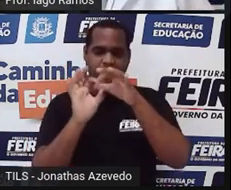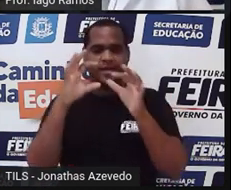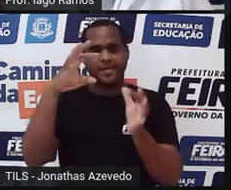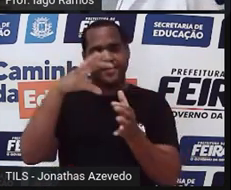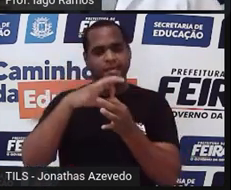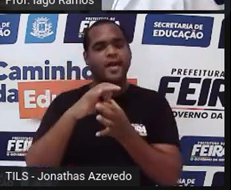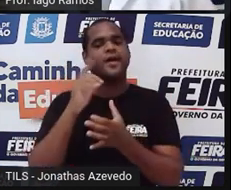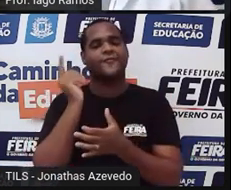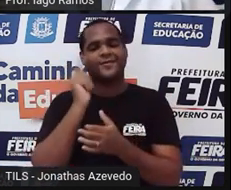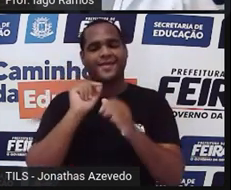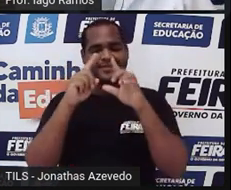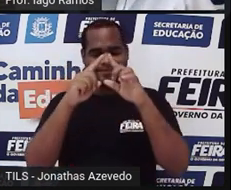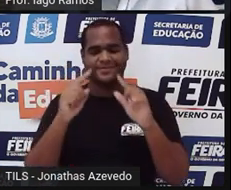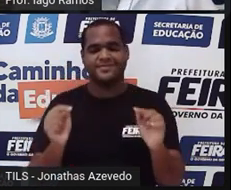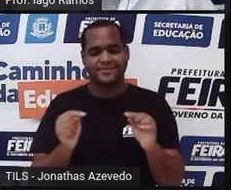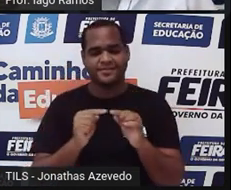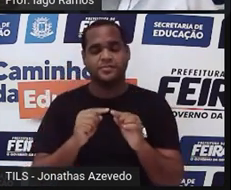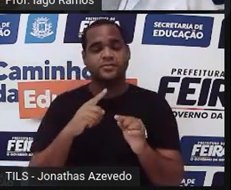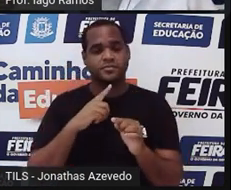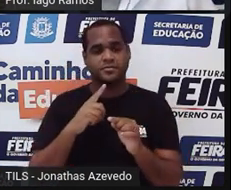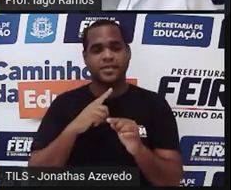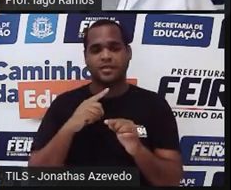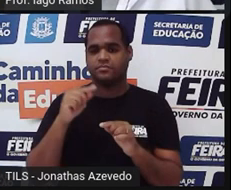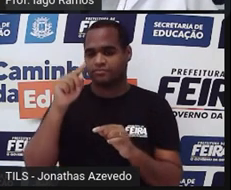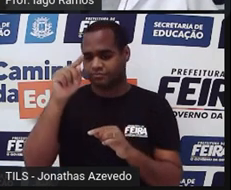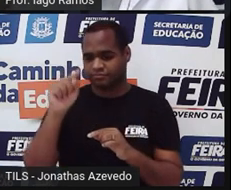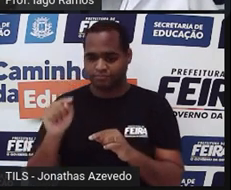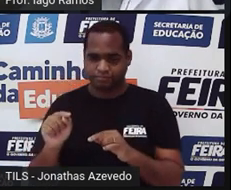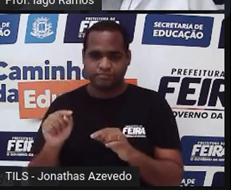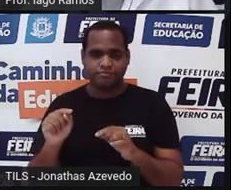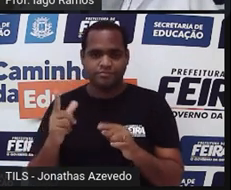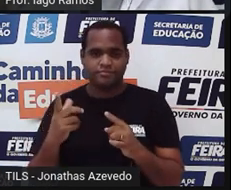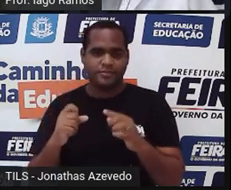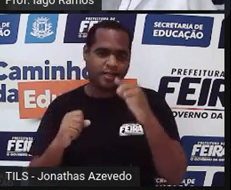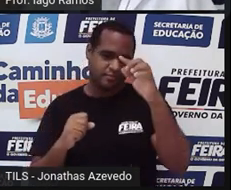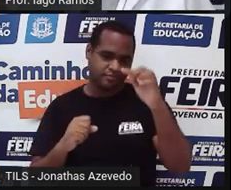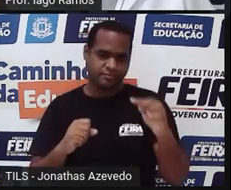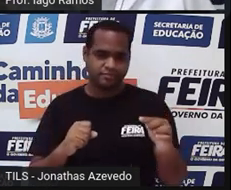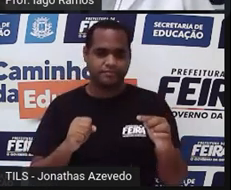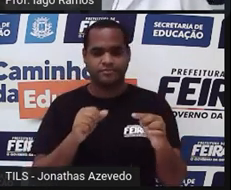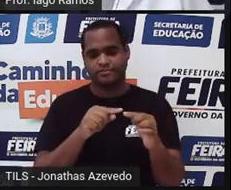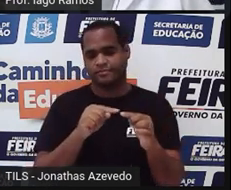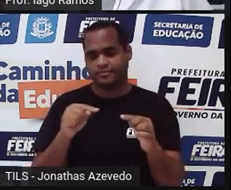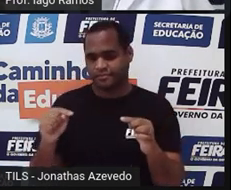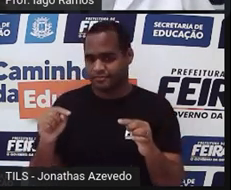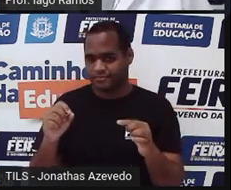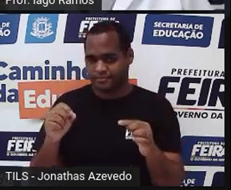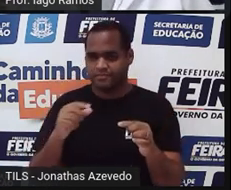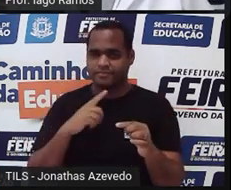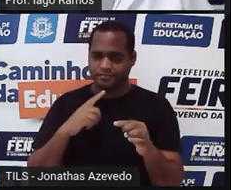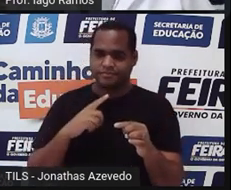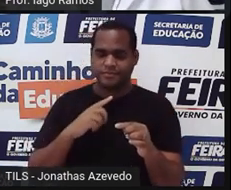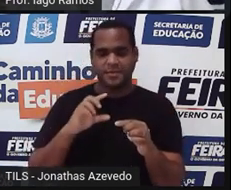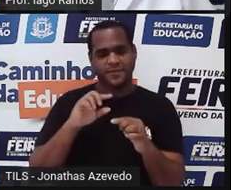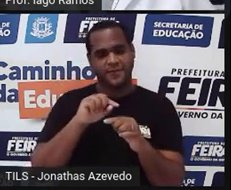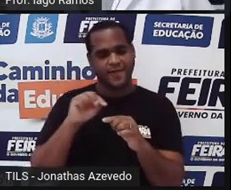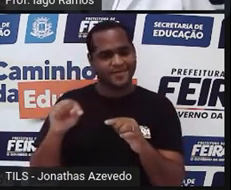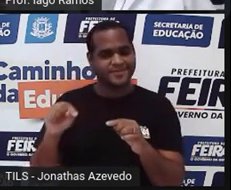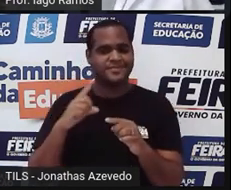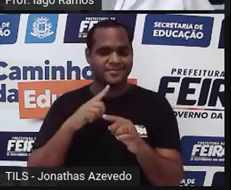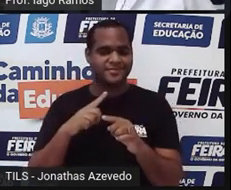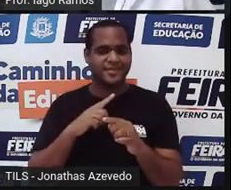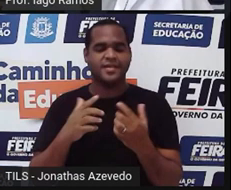Tem os lados, que é quando a gente liga vértice com vértice, né? Ponto a ponto, a gente forma um lado do triângulo.